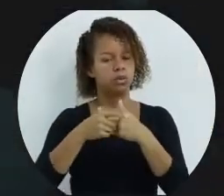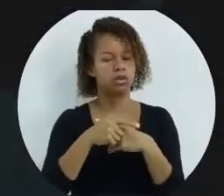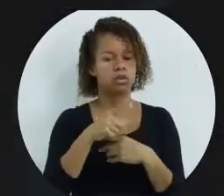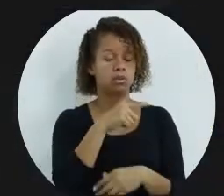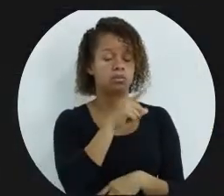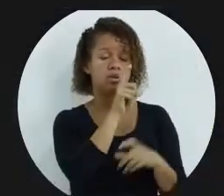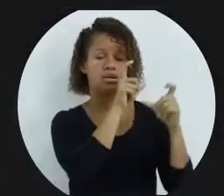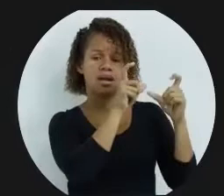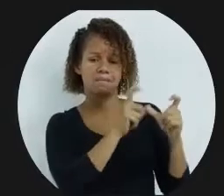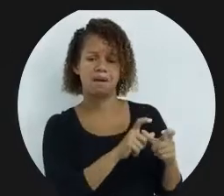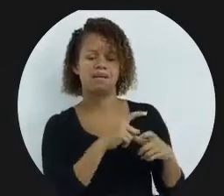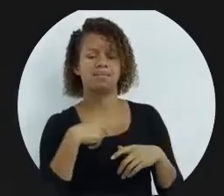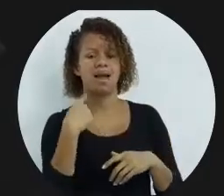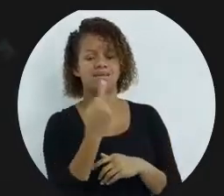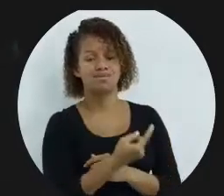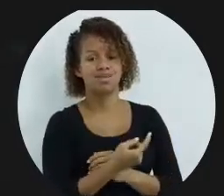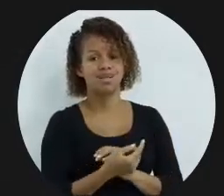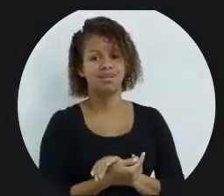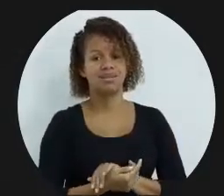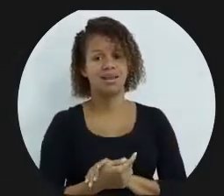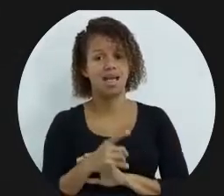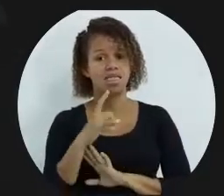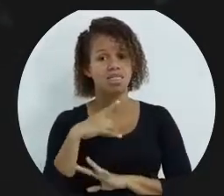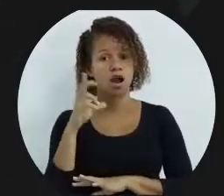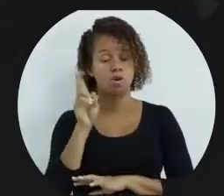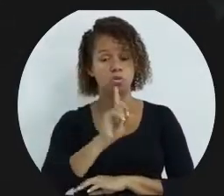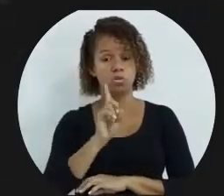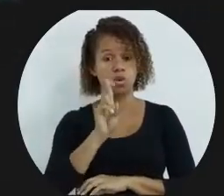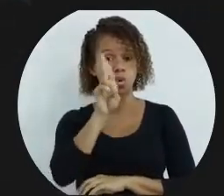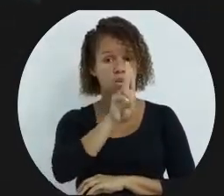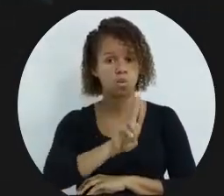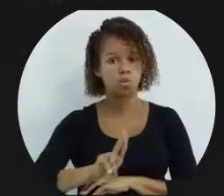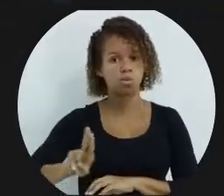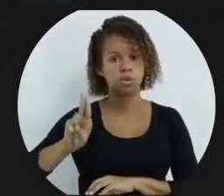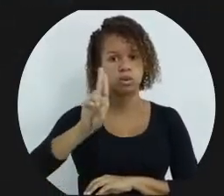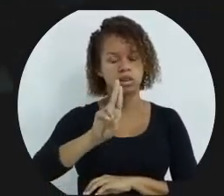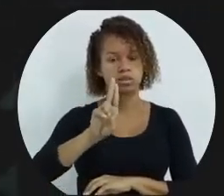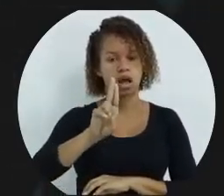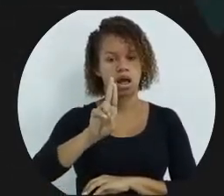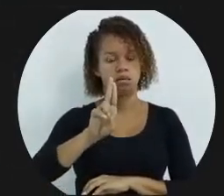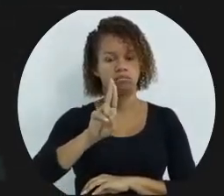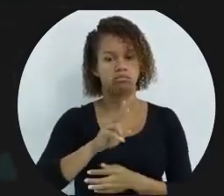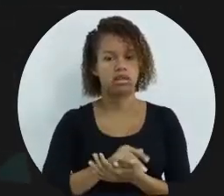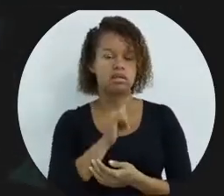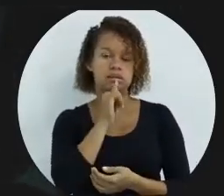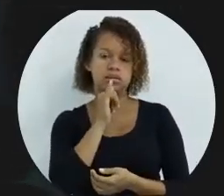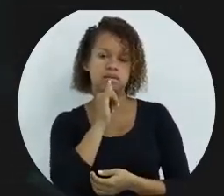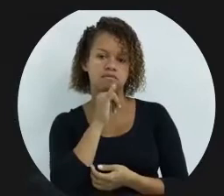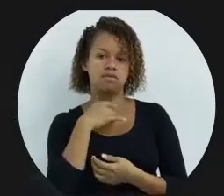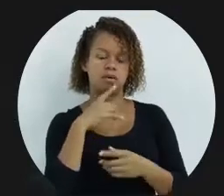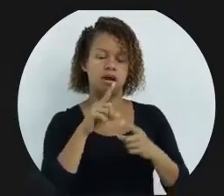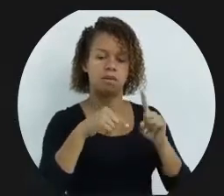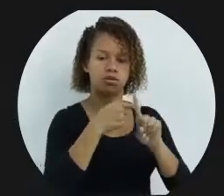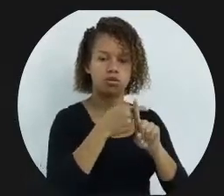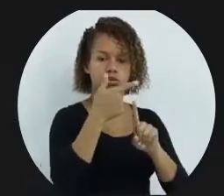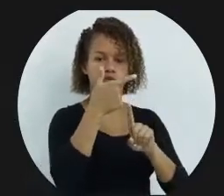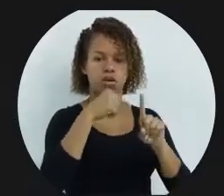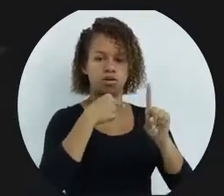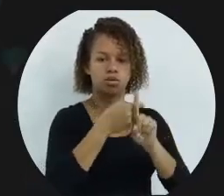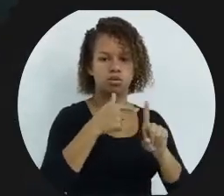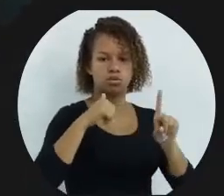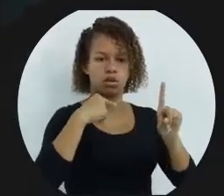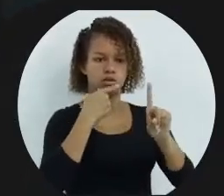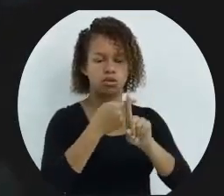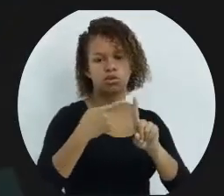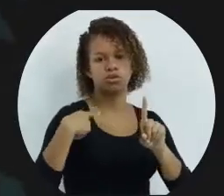Nessa parte, a gente não só usa literais. Por exemplo, você pode colocar 2 mais 2, mas não